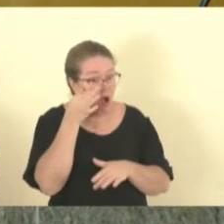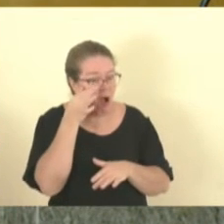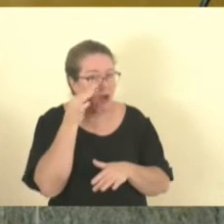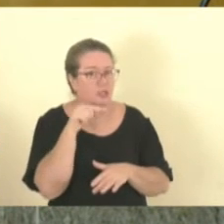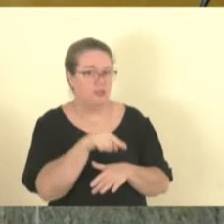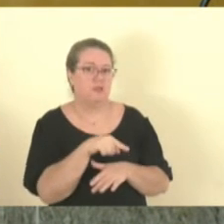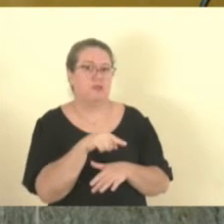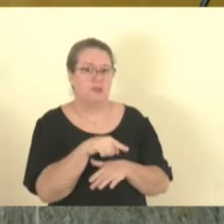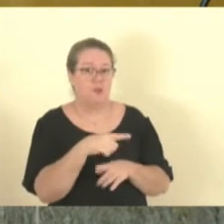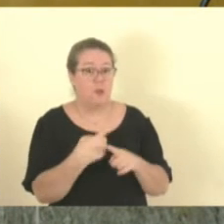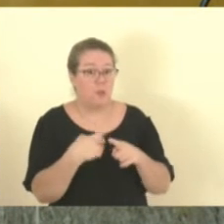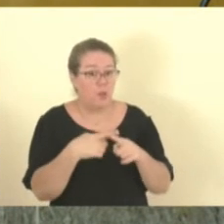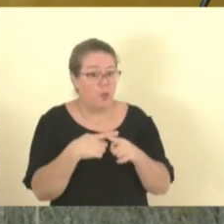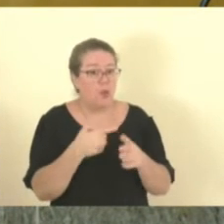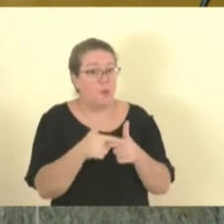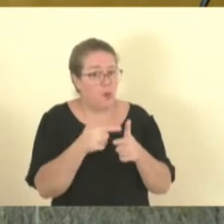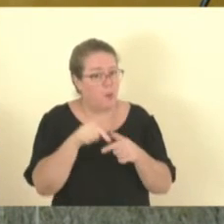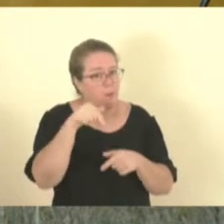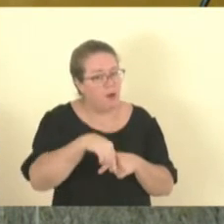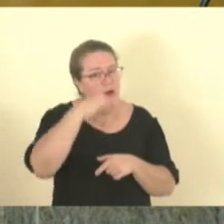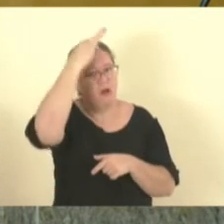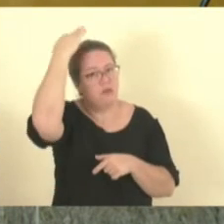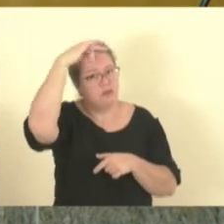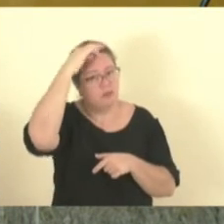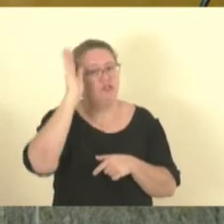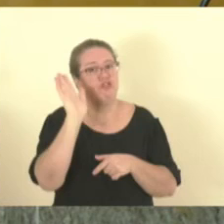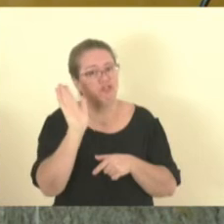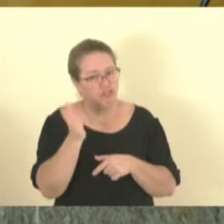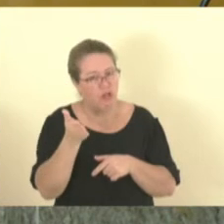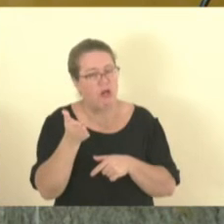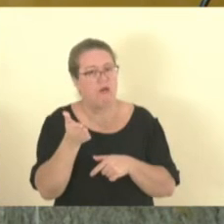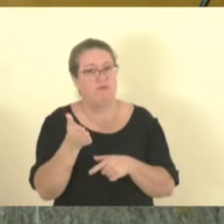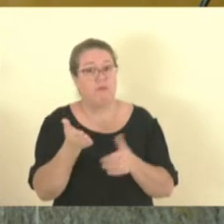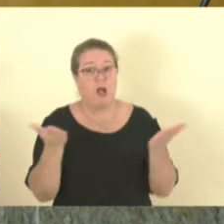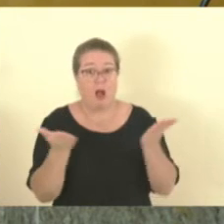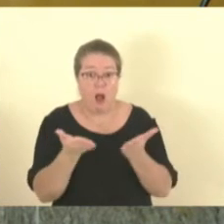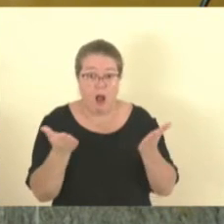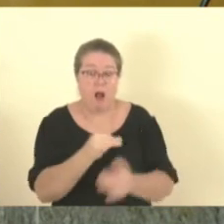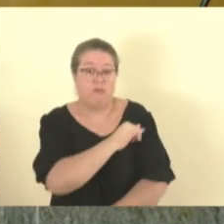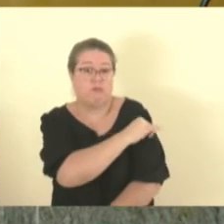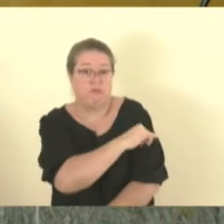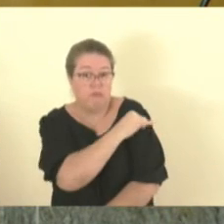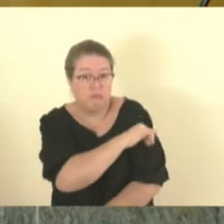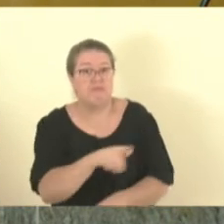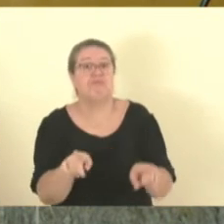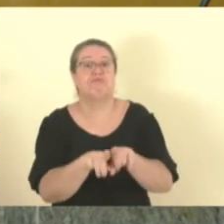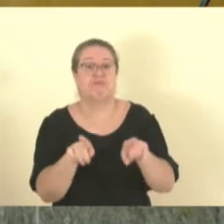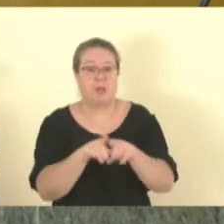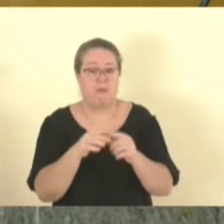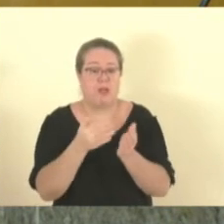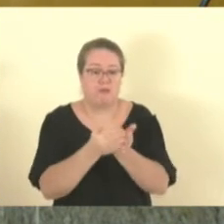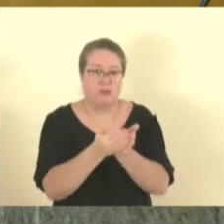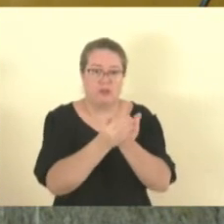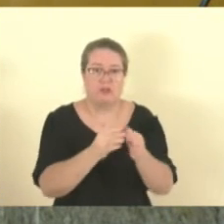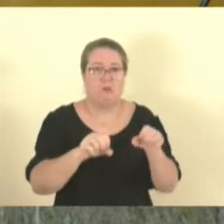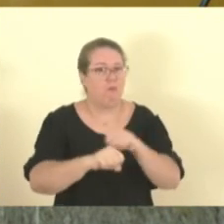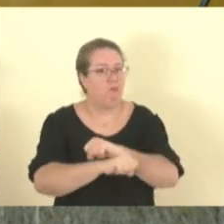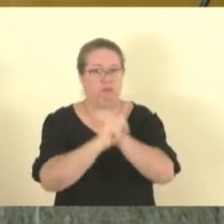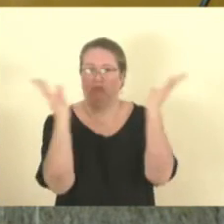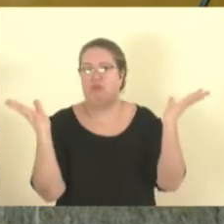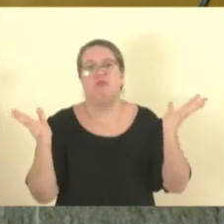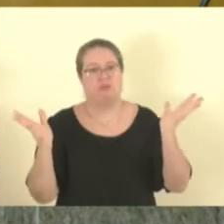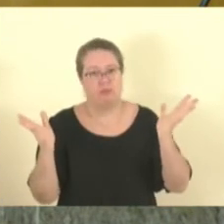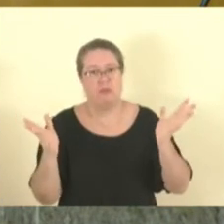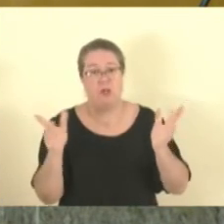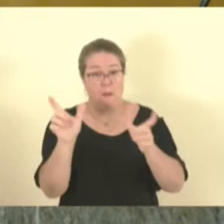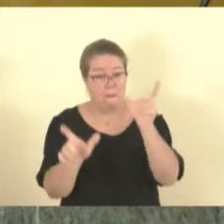atenção para, mais uma vez, a Capitania dos Portos, aí, que fiscalize. Nós temos muitas lanchas aqui no Estado do Espírito Santo, muitos